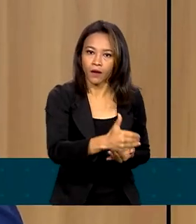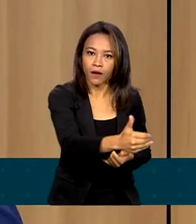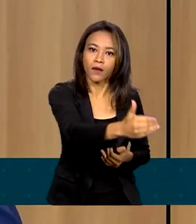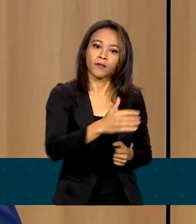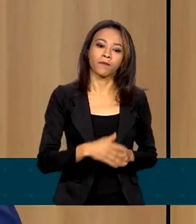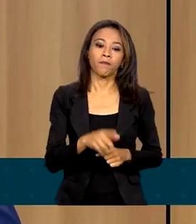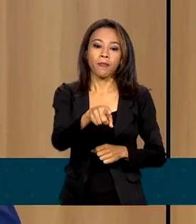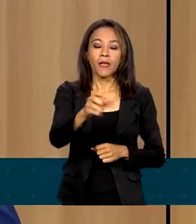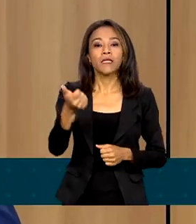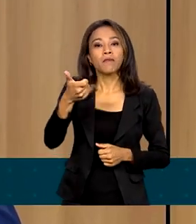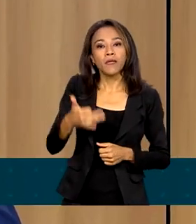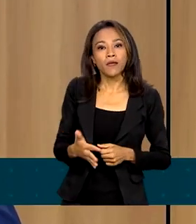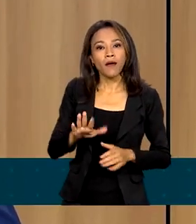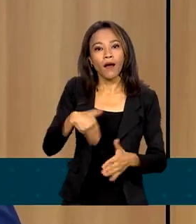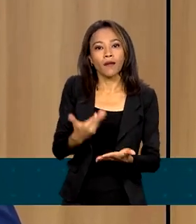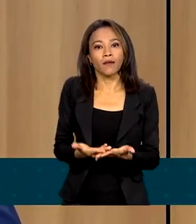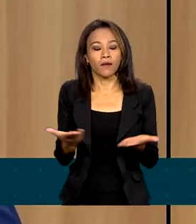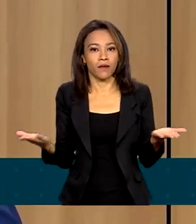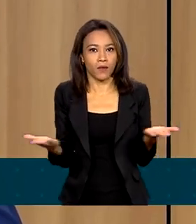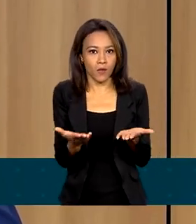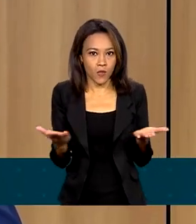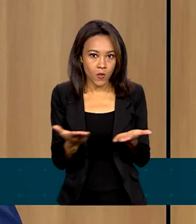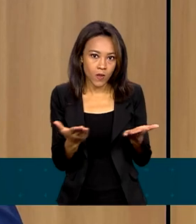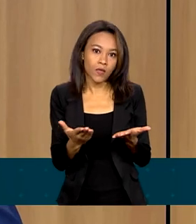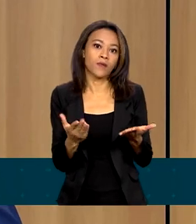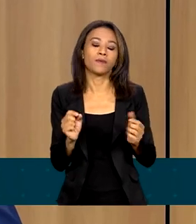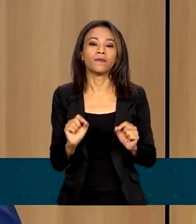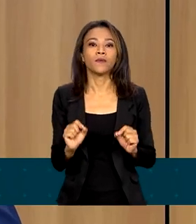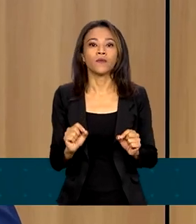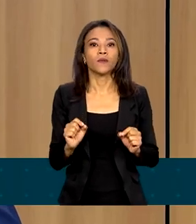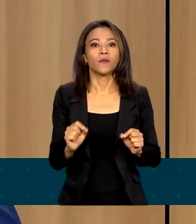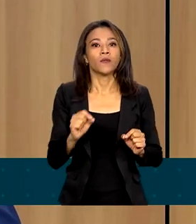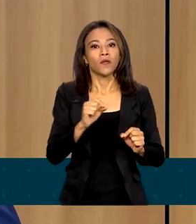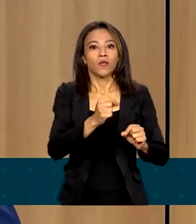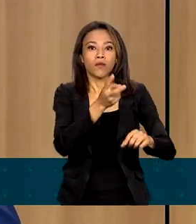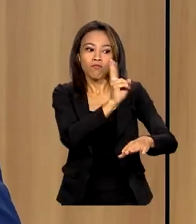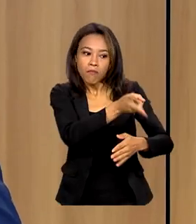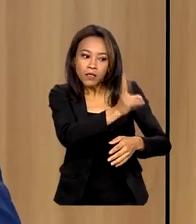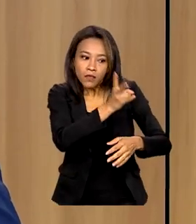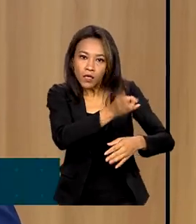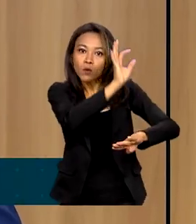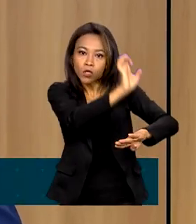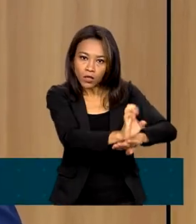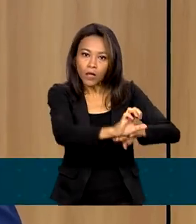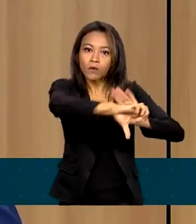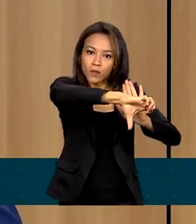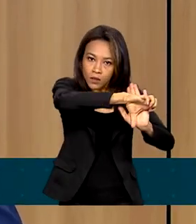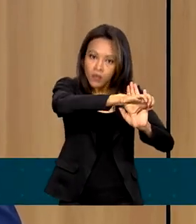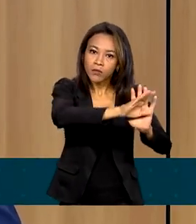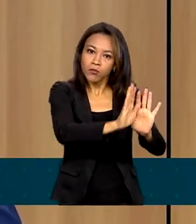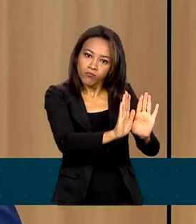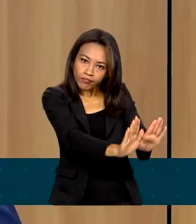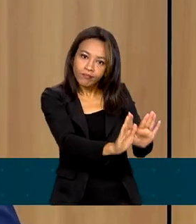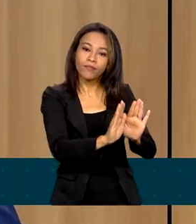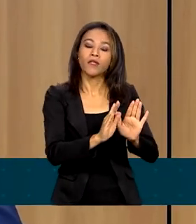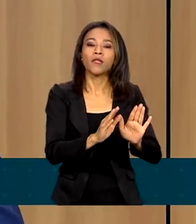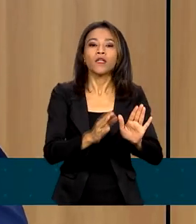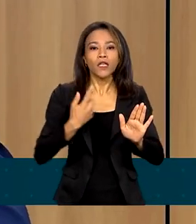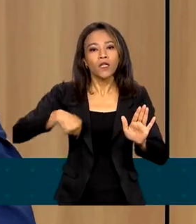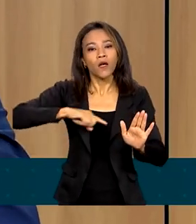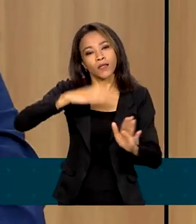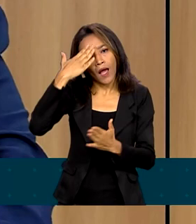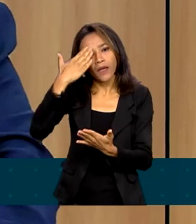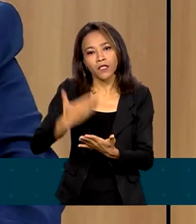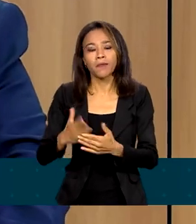dessa crise, ou seja, de ultrapassagem das fronteiras do Rio Grande do Norte. E nós acreditamos com isto que as medidas que